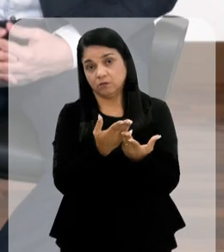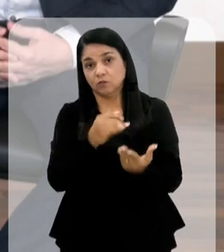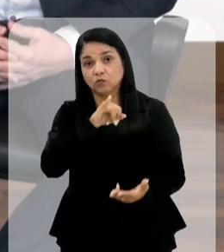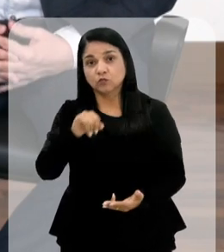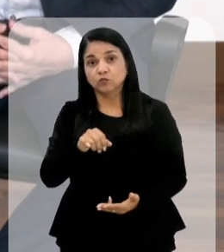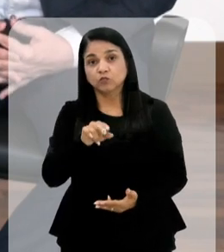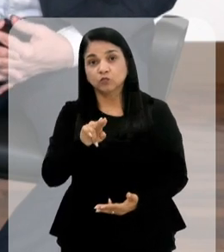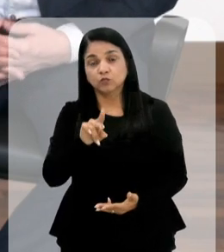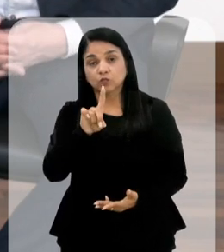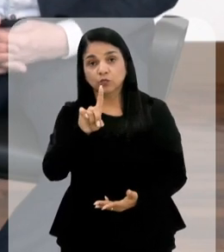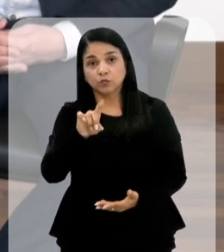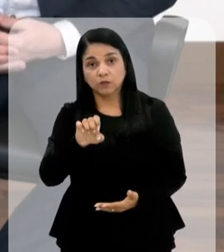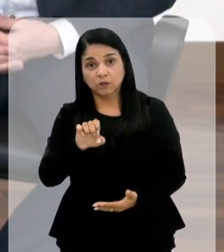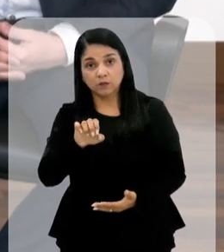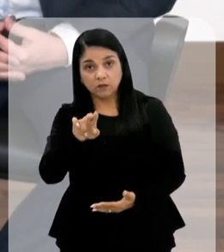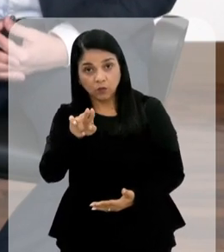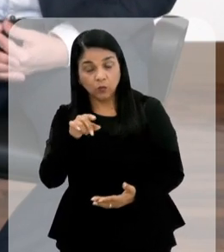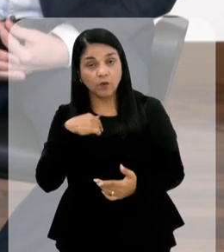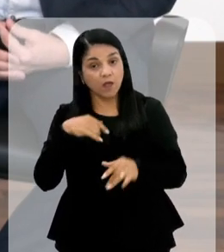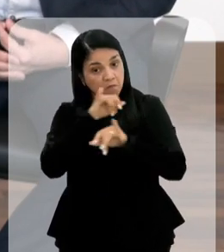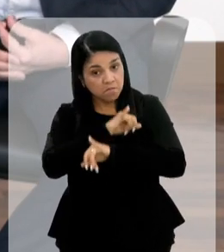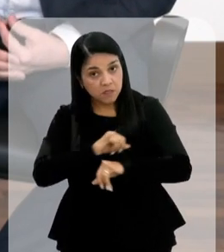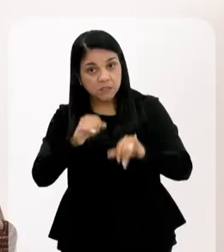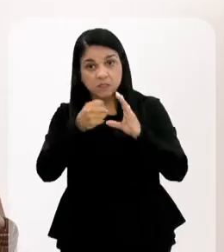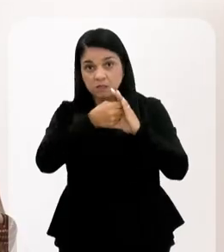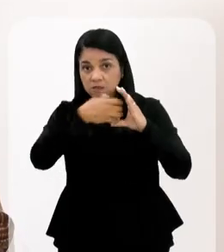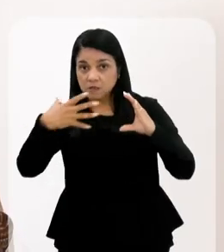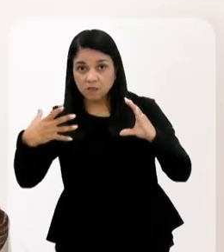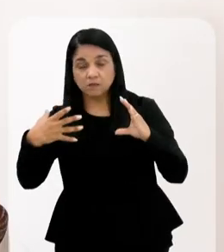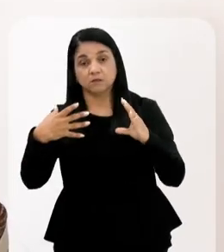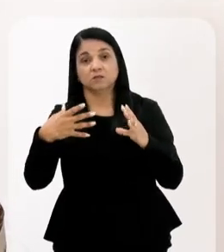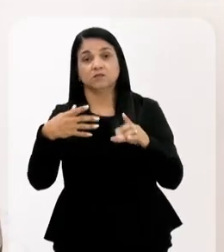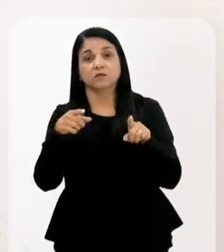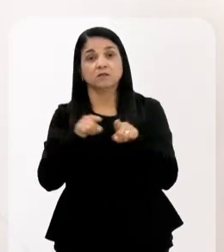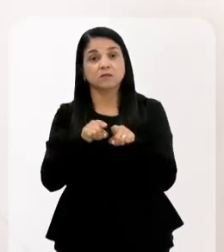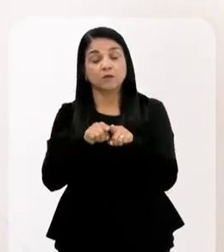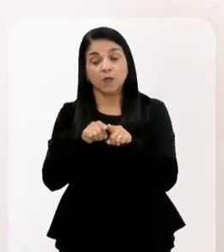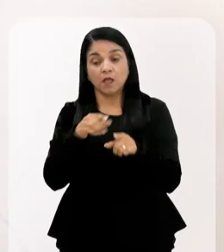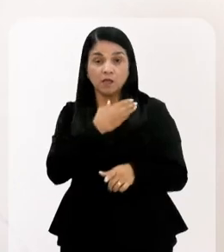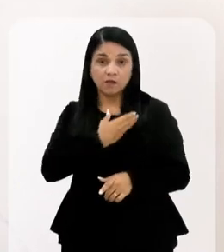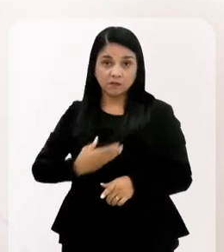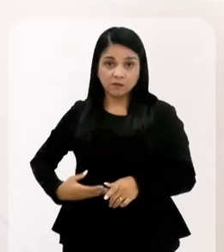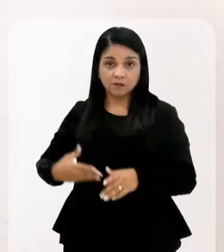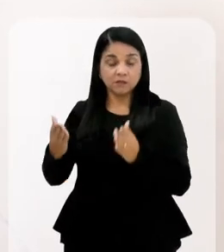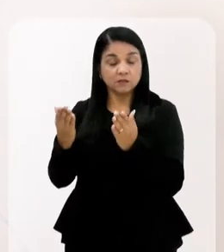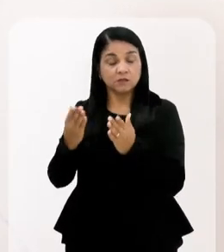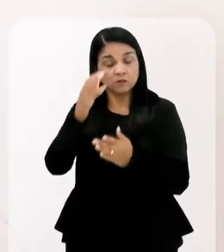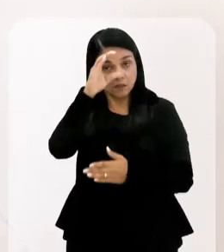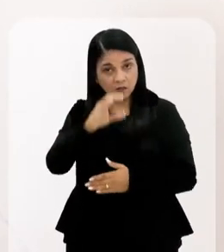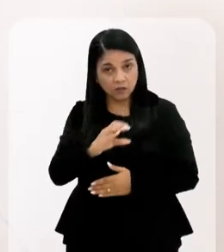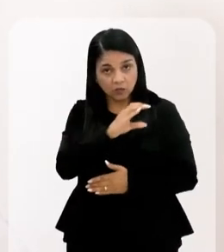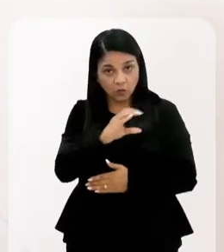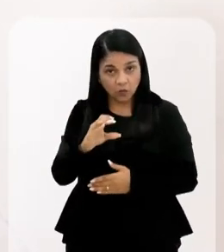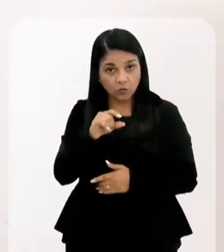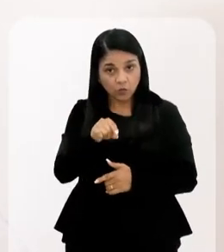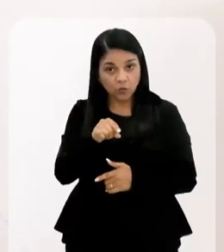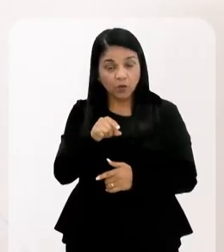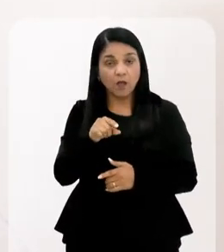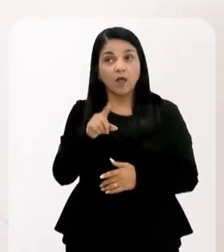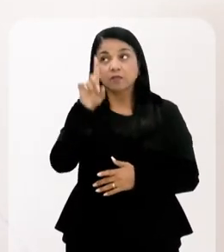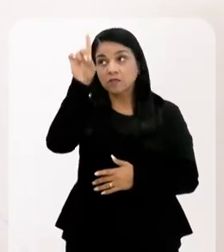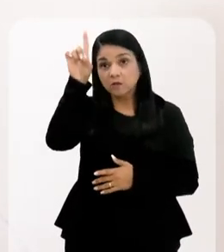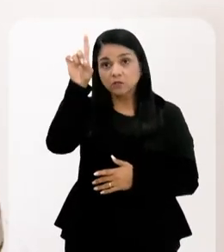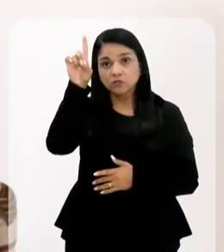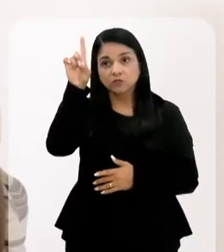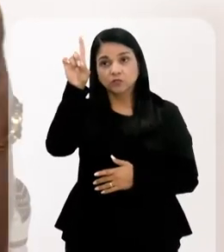o judeu encara Cristo como um mensageiro e para os cristãos, para os católicos, ele é